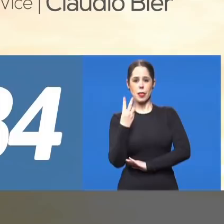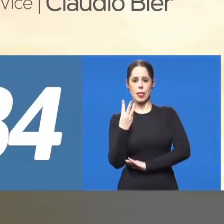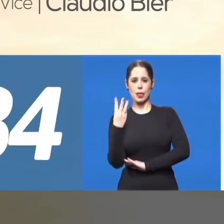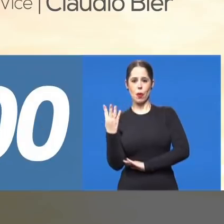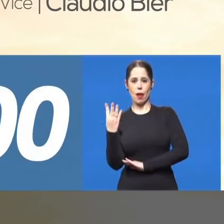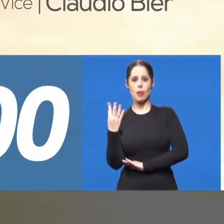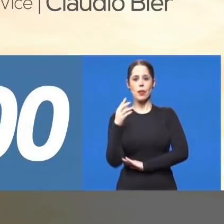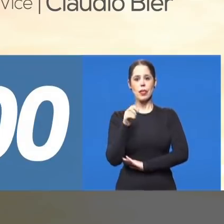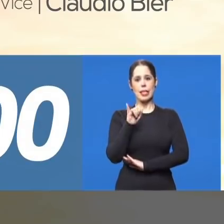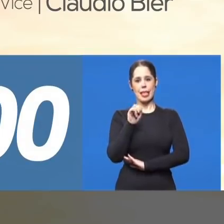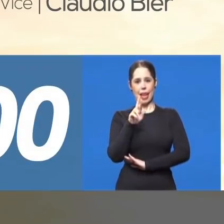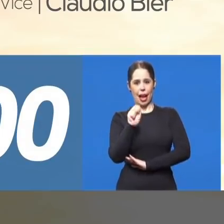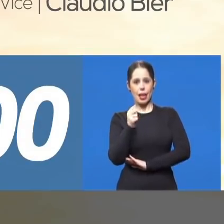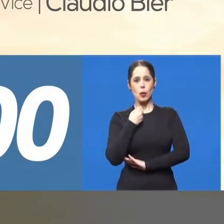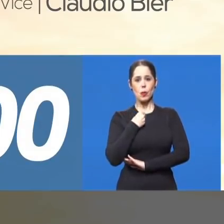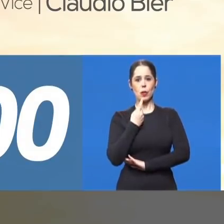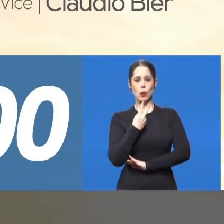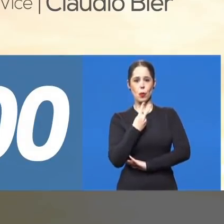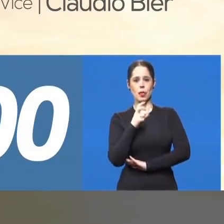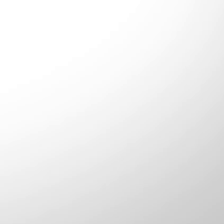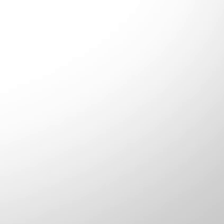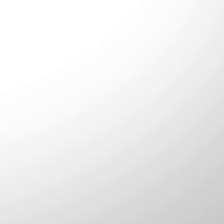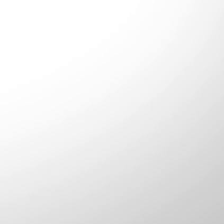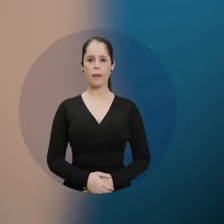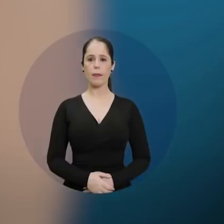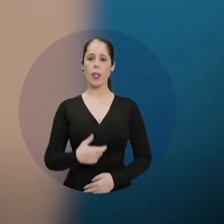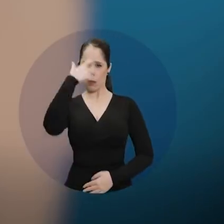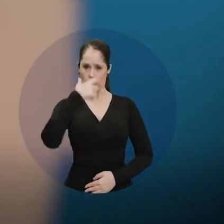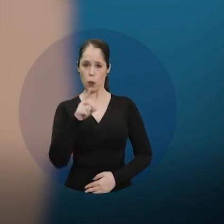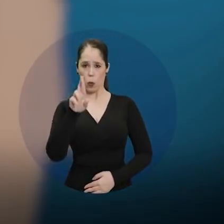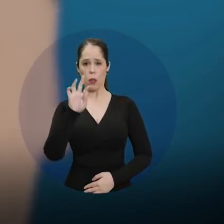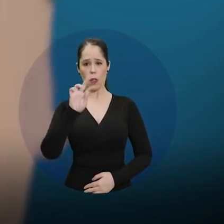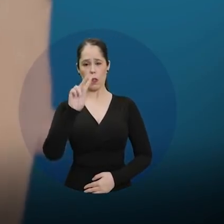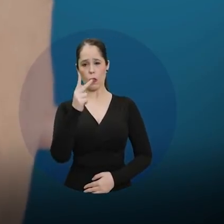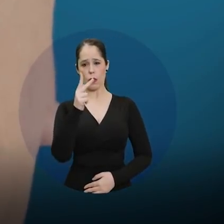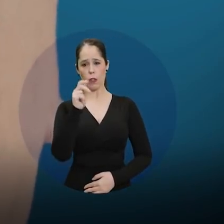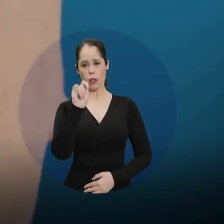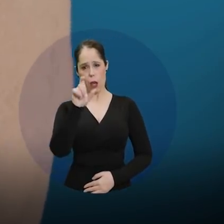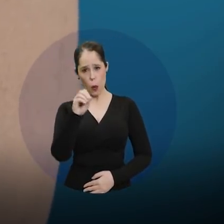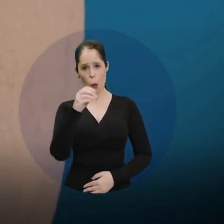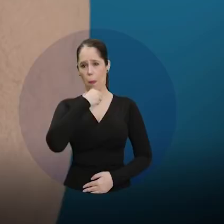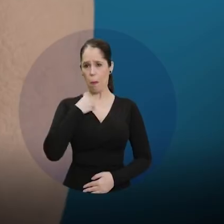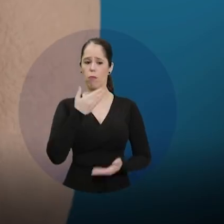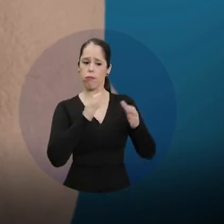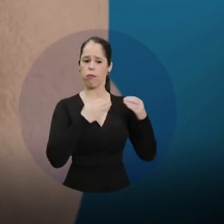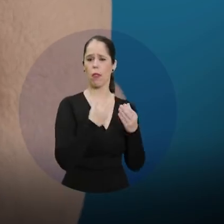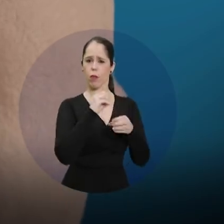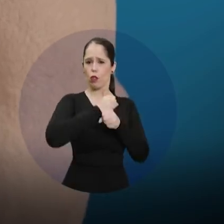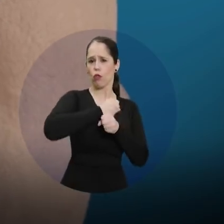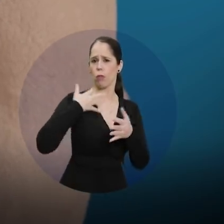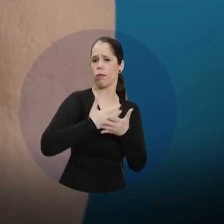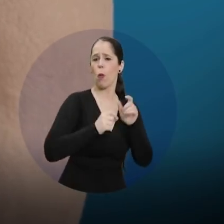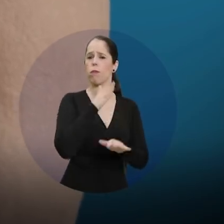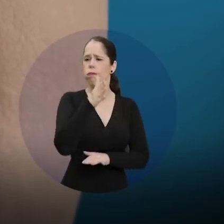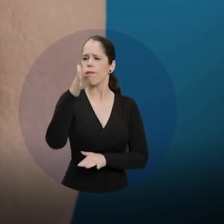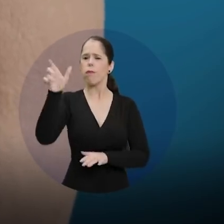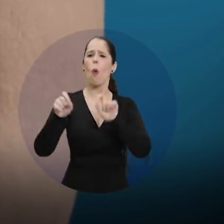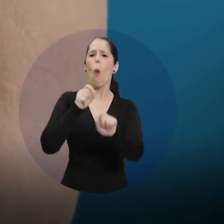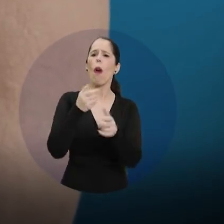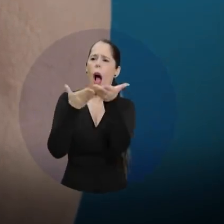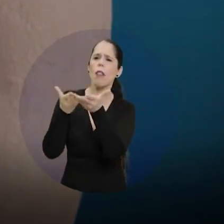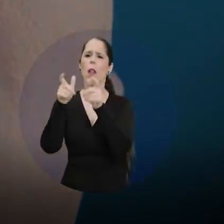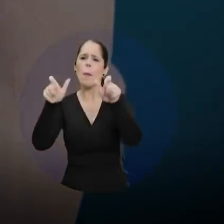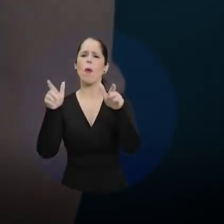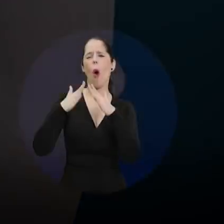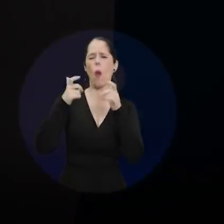234. Yara Cardoso 12 500. Sou Dr. Tiago, médico comunitário há 20 anos, levando saúde